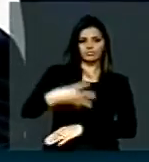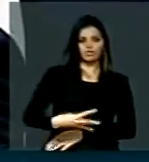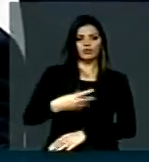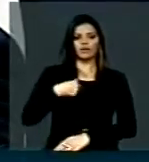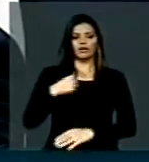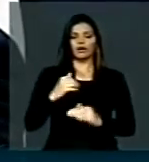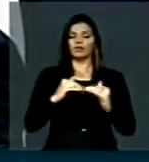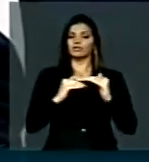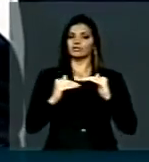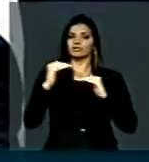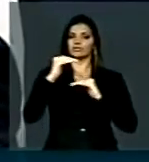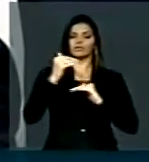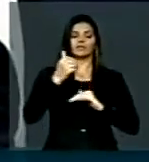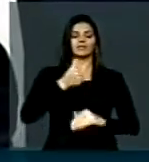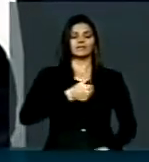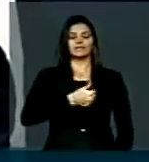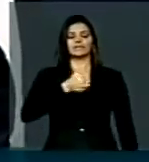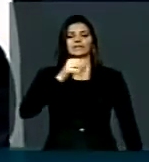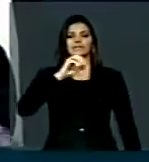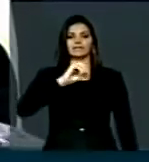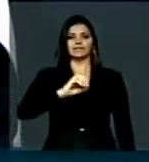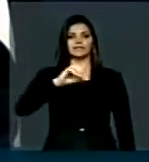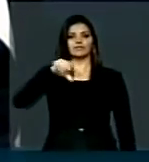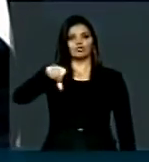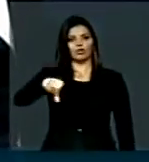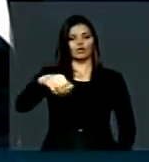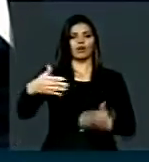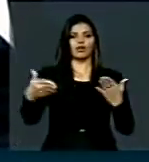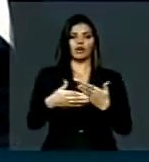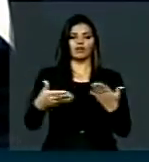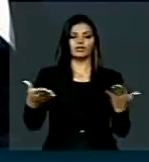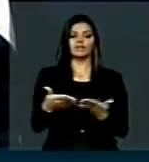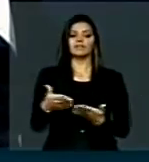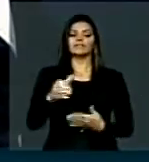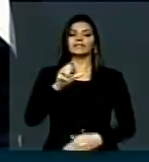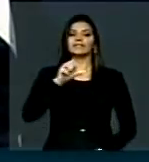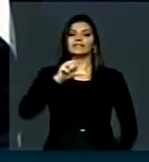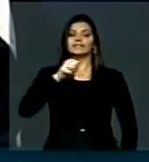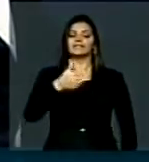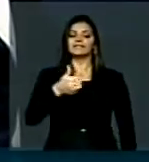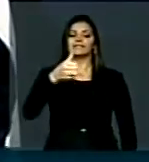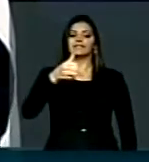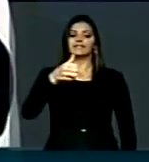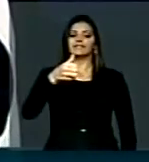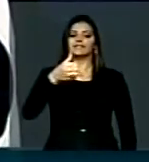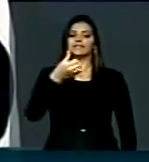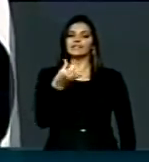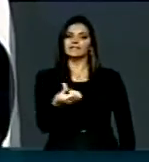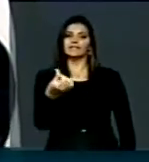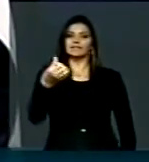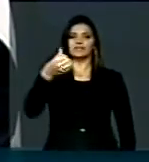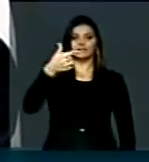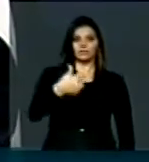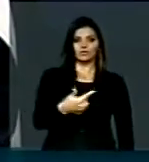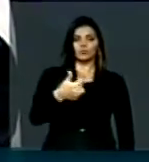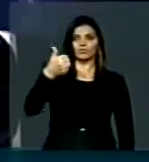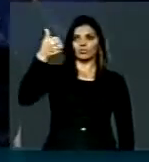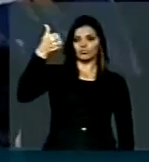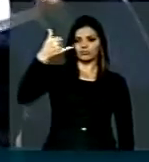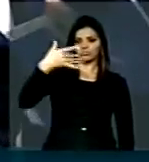subimos do 69º em 2012 para o 72º lugar numa escala que vai de